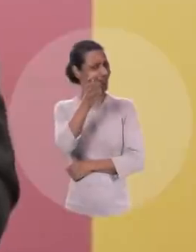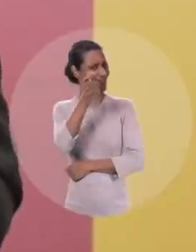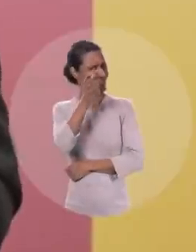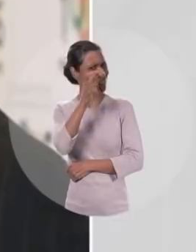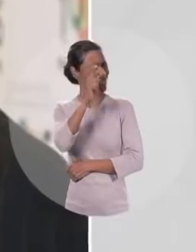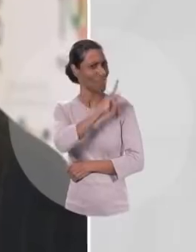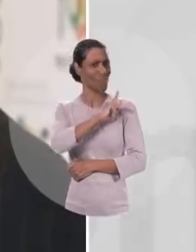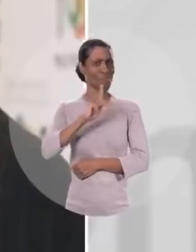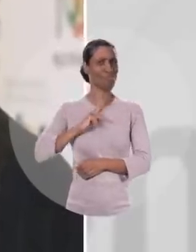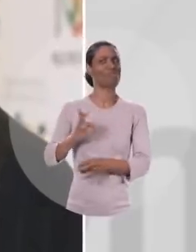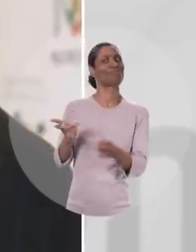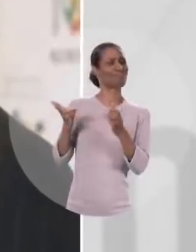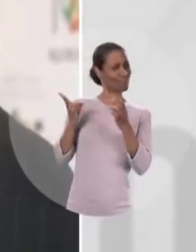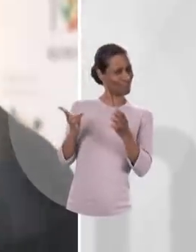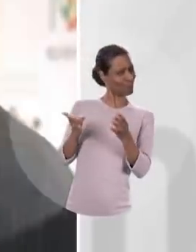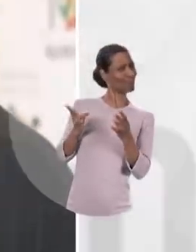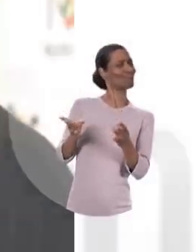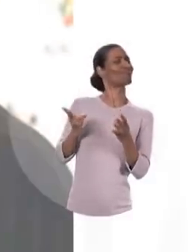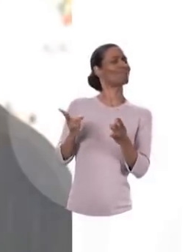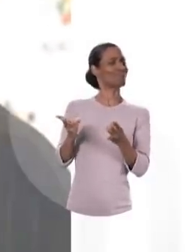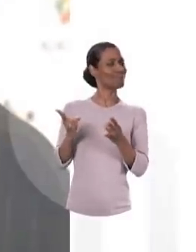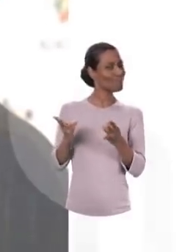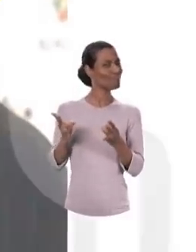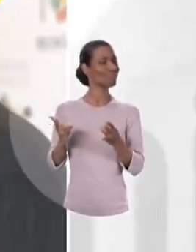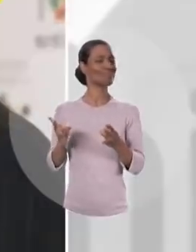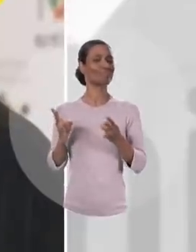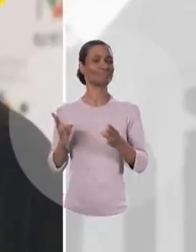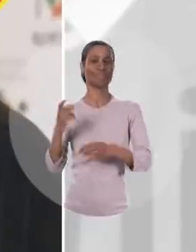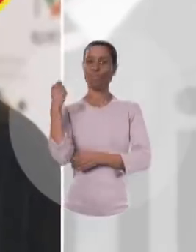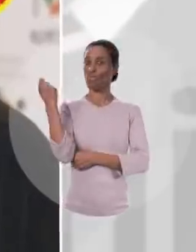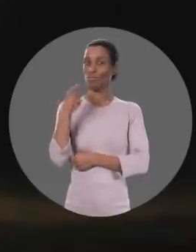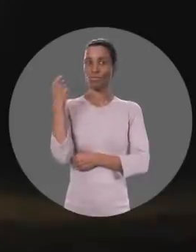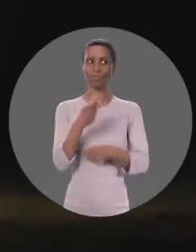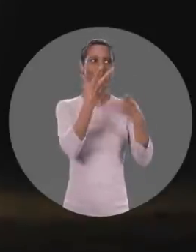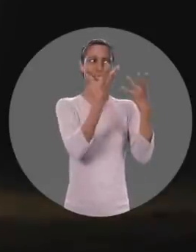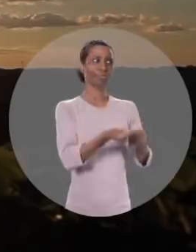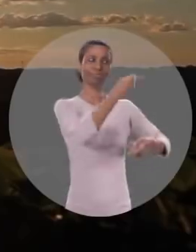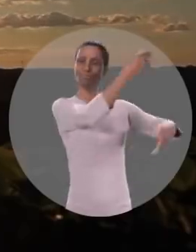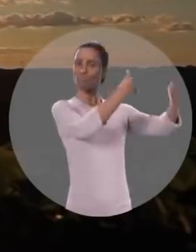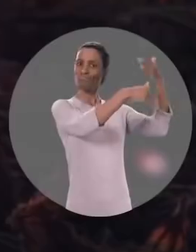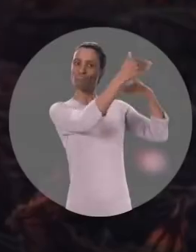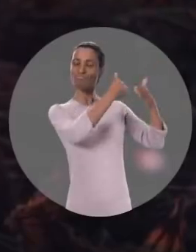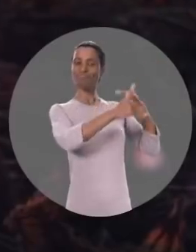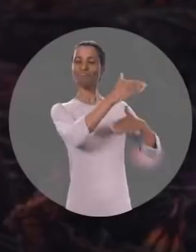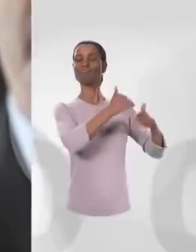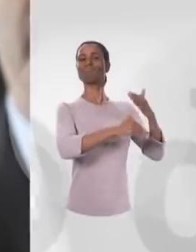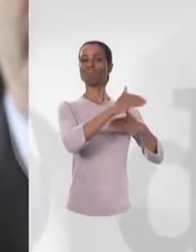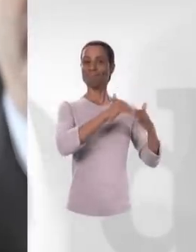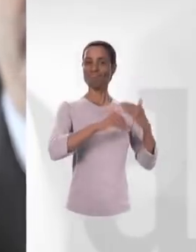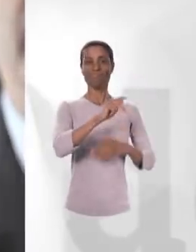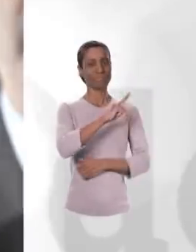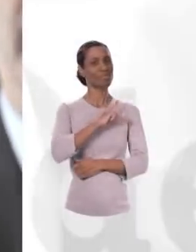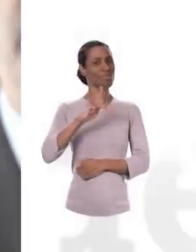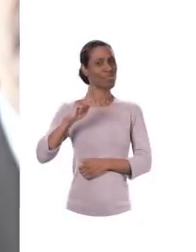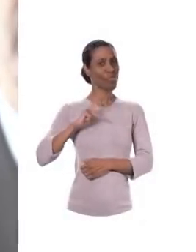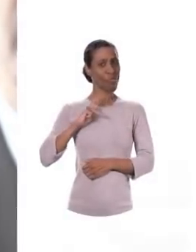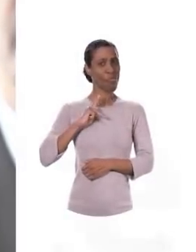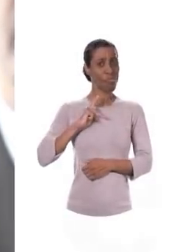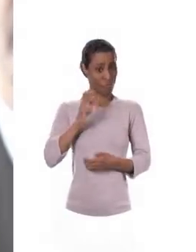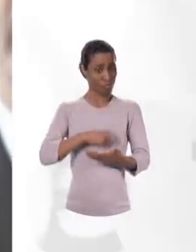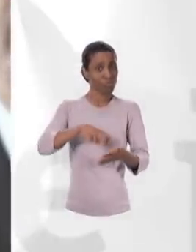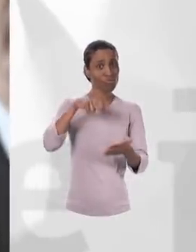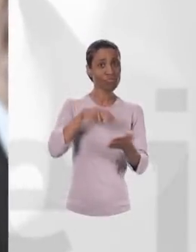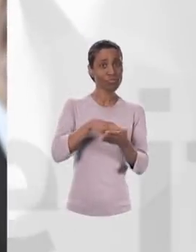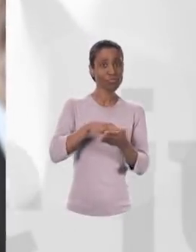E a gente tá ligado, a gente tá esperto. O Rio Grande não aceita marcha ré. A gente